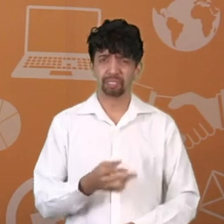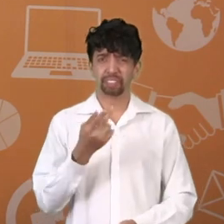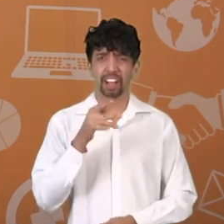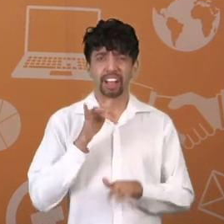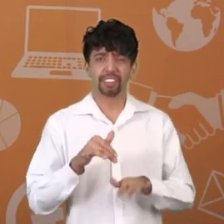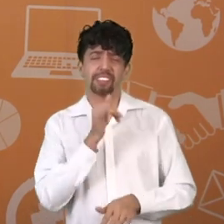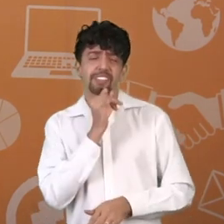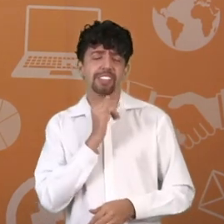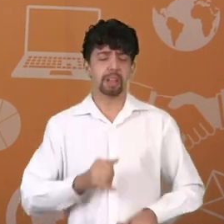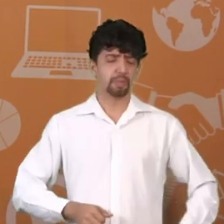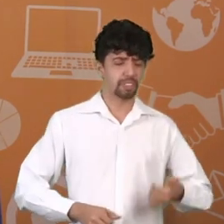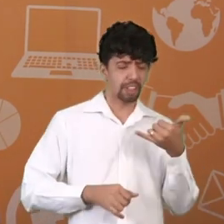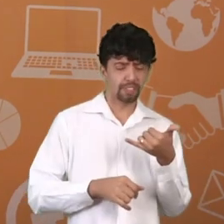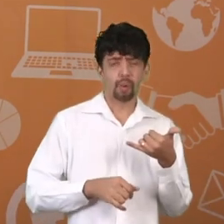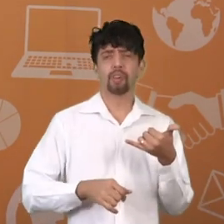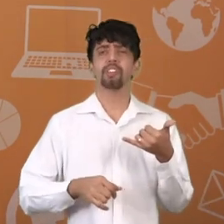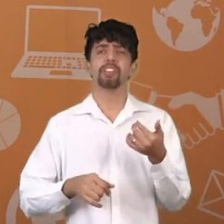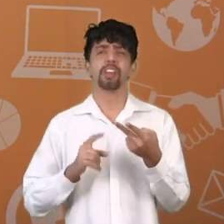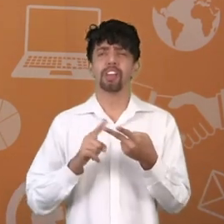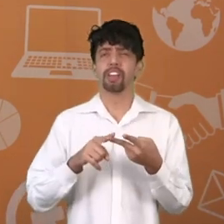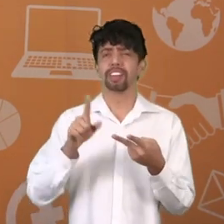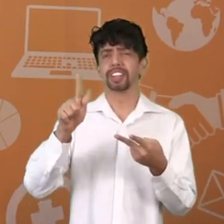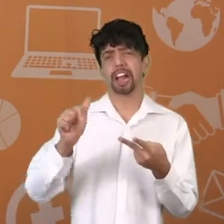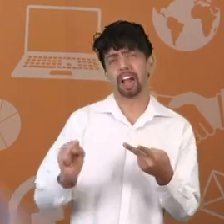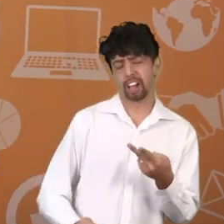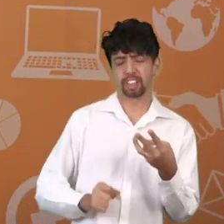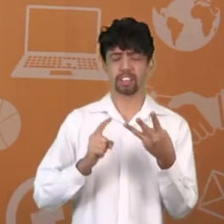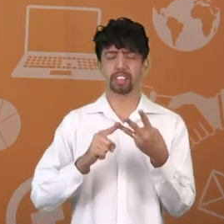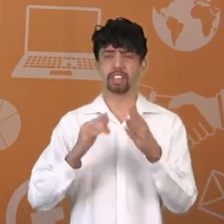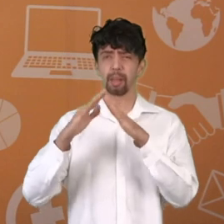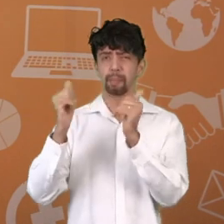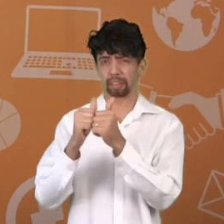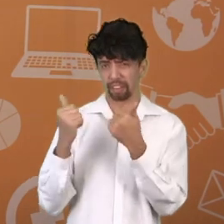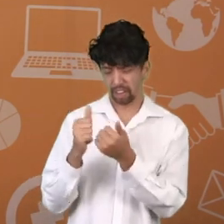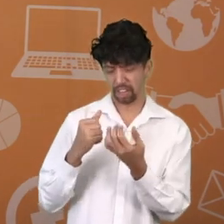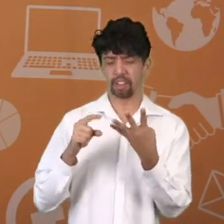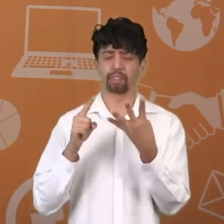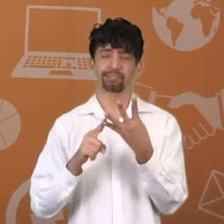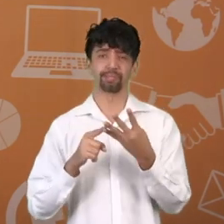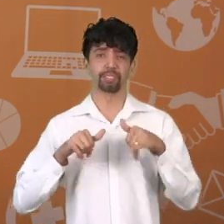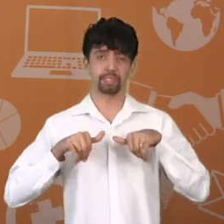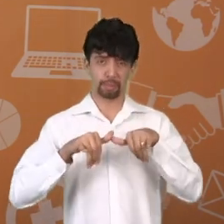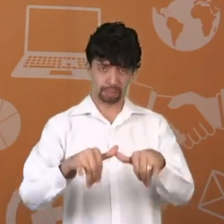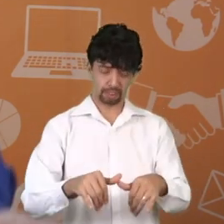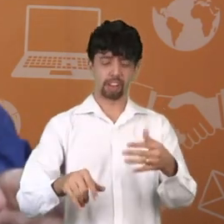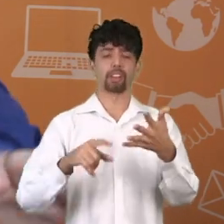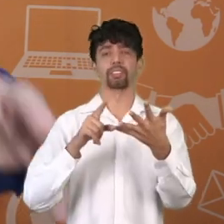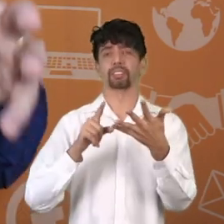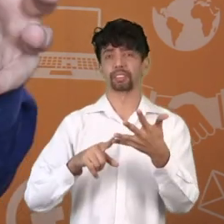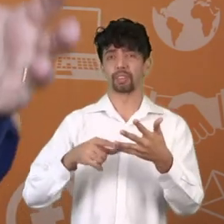Desde a sua energia, água, telefone, gás, padaria, supermercado. As roupas, os